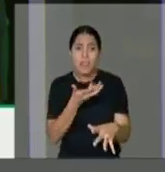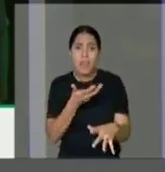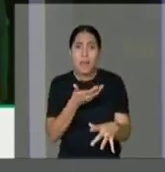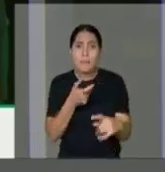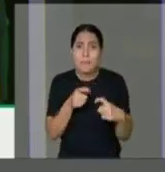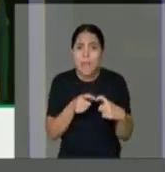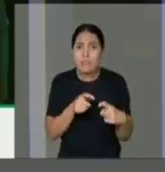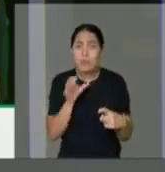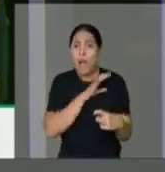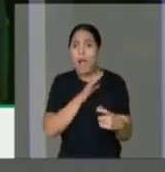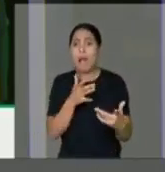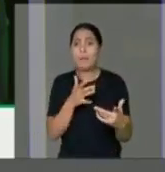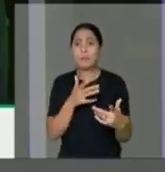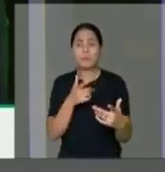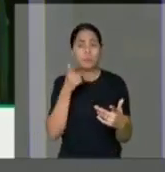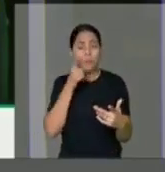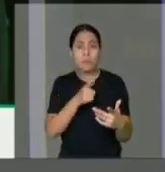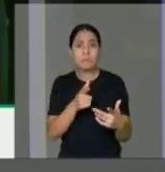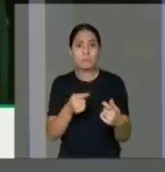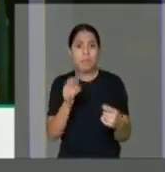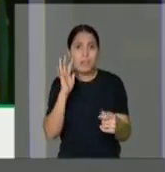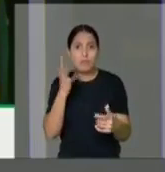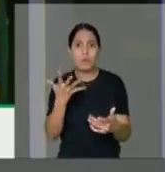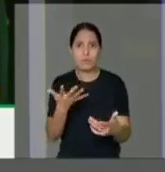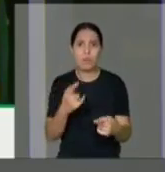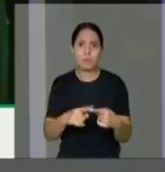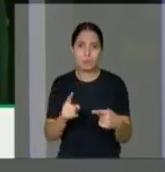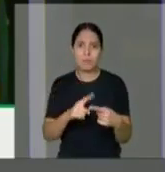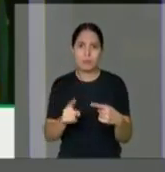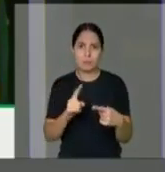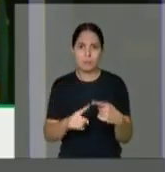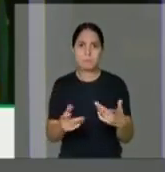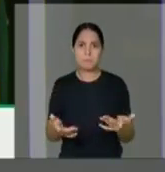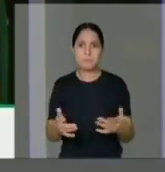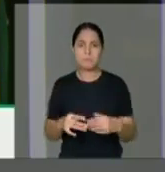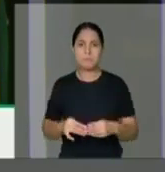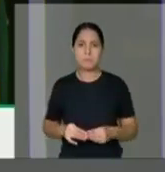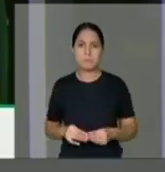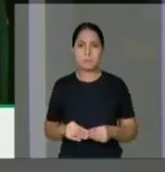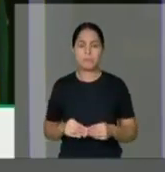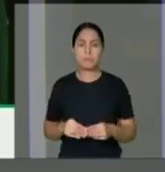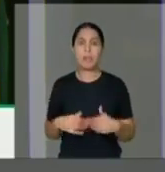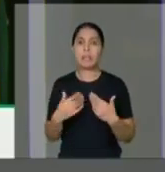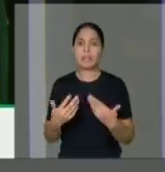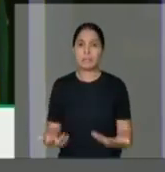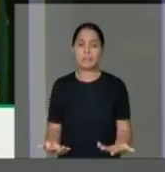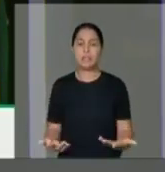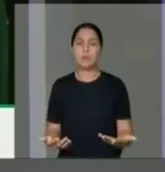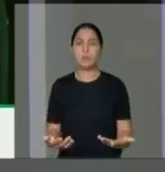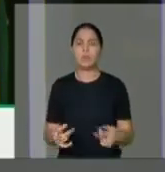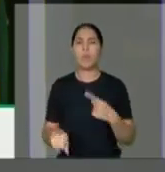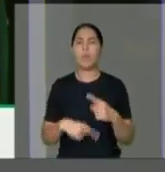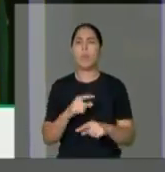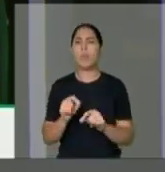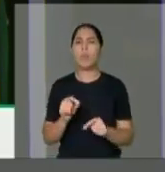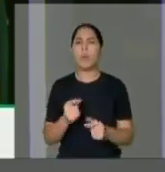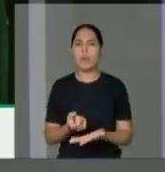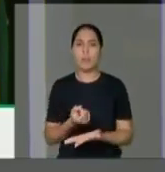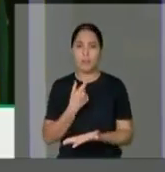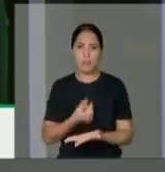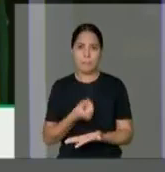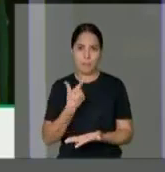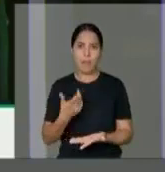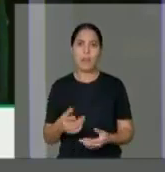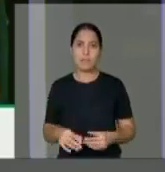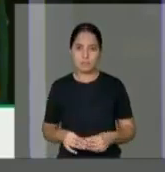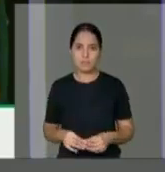precisa para dar respostas à sua demanda. E o outro aspecto é o remédio disponível, na